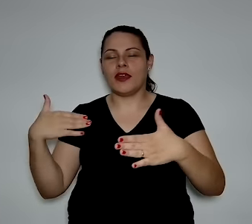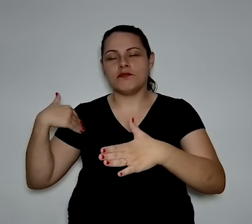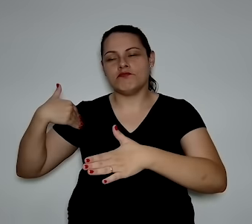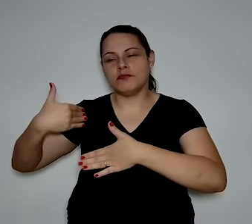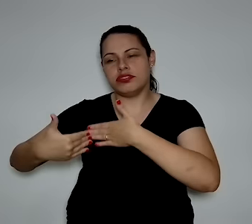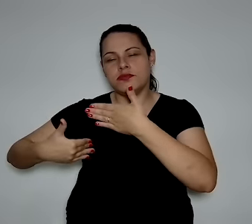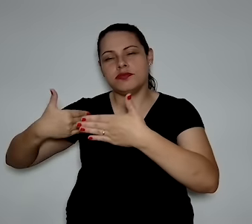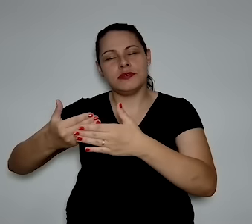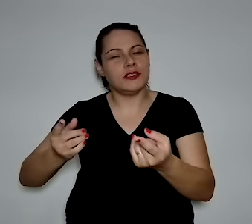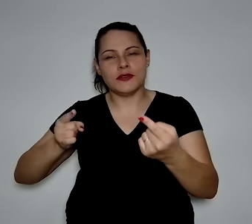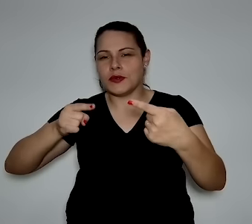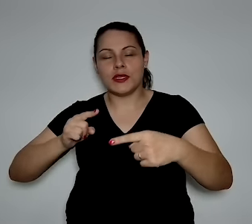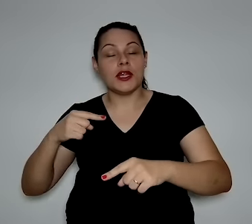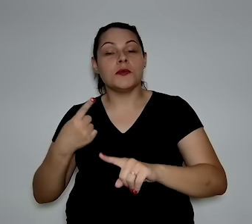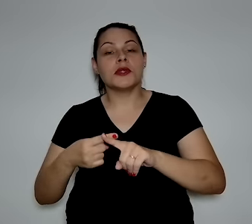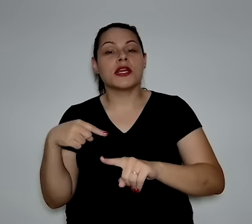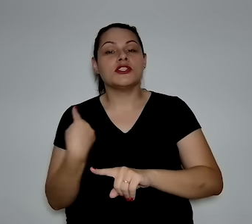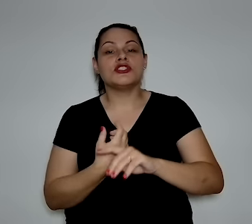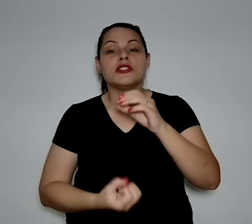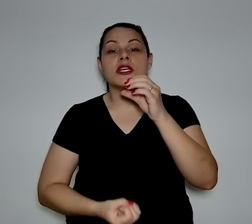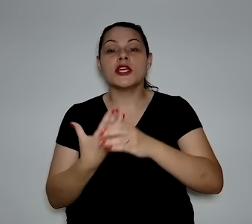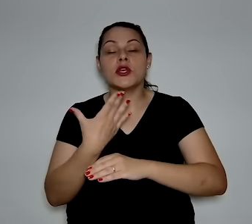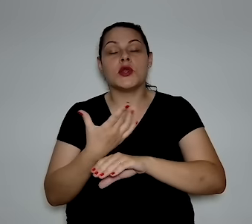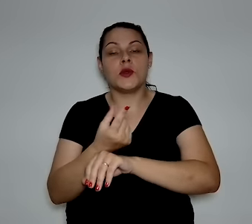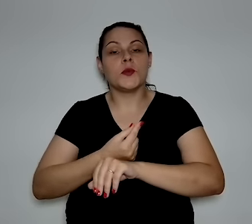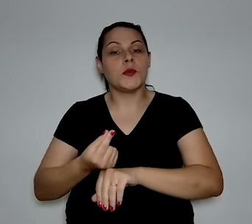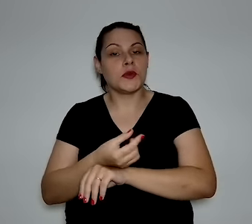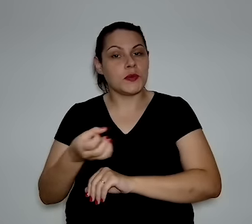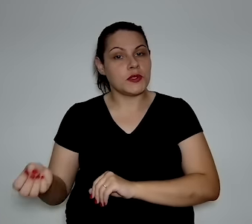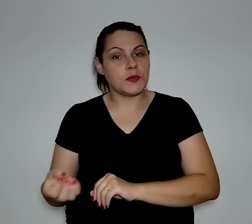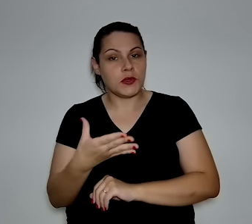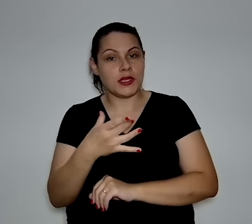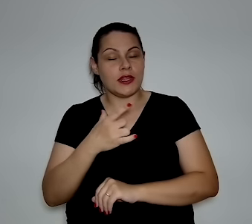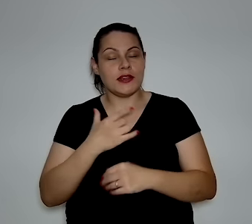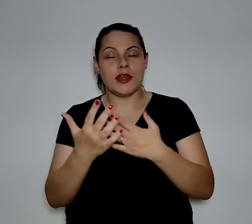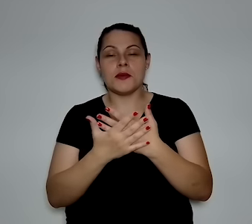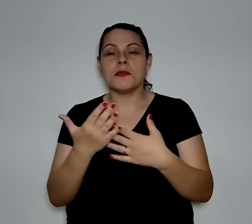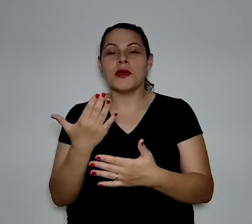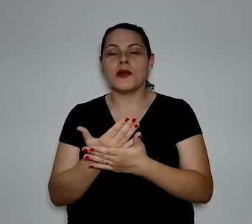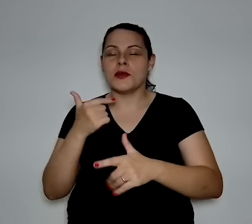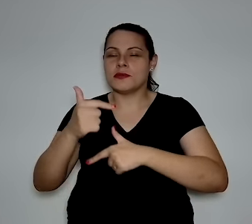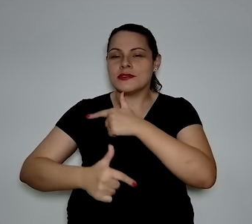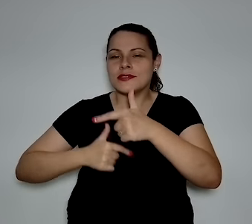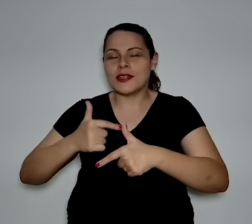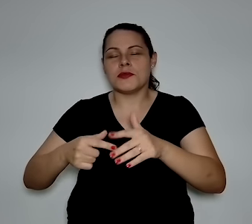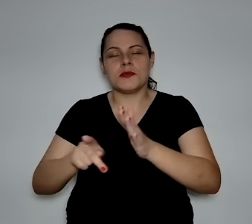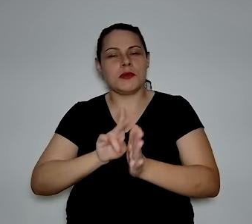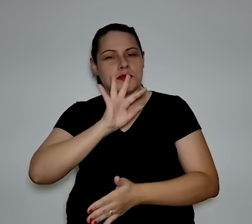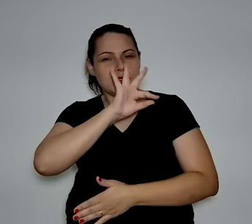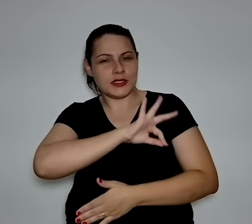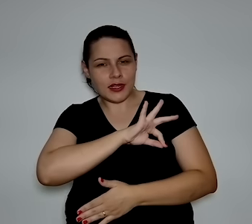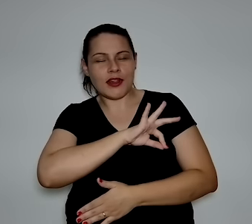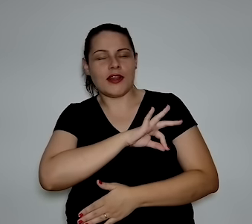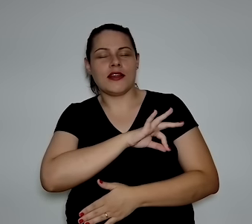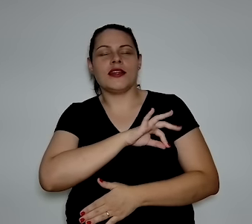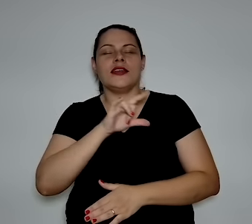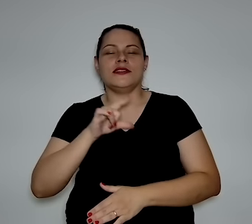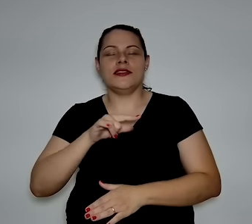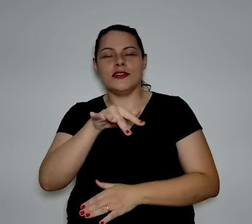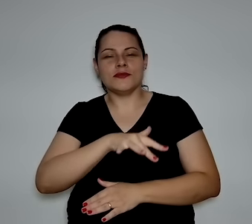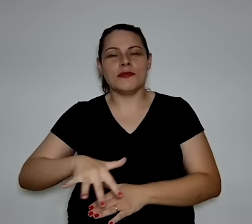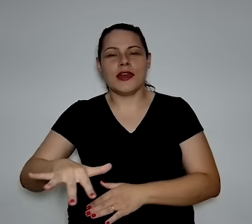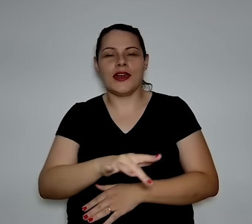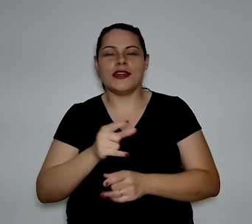e acabou que, ao contrário, nós criamos uma economia moderna, com a mão de obra assalariada, remunerada, criando um mercado